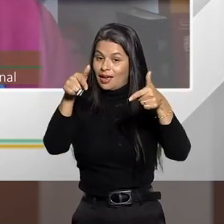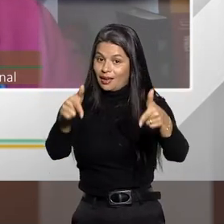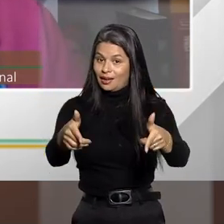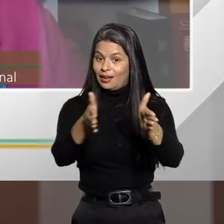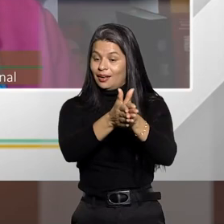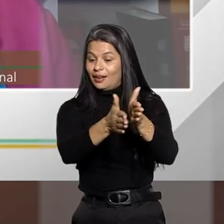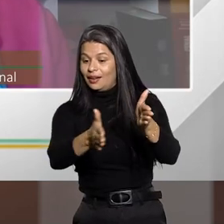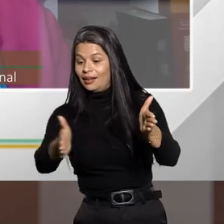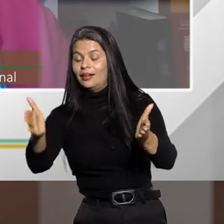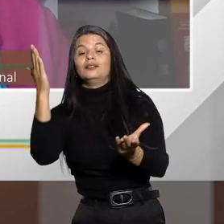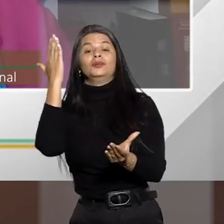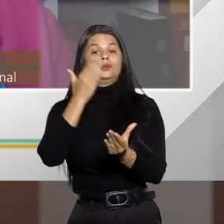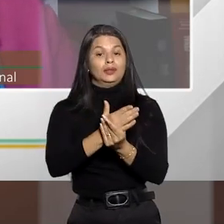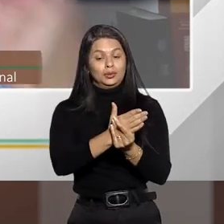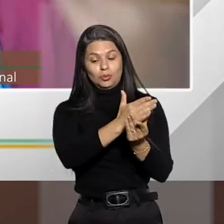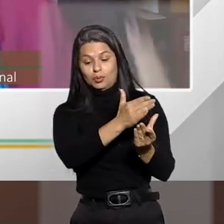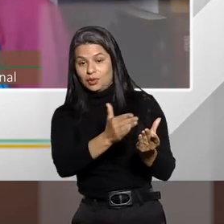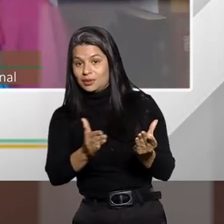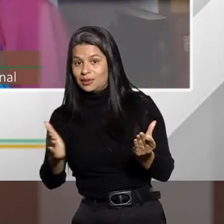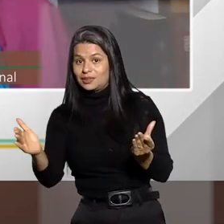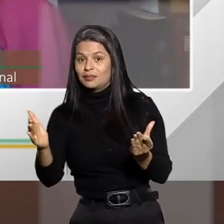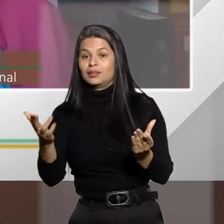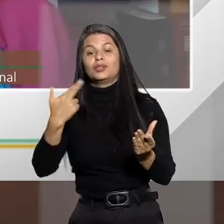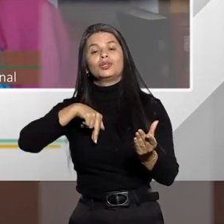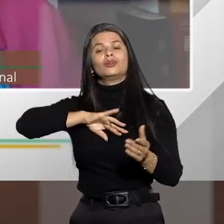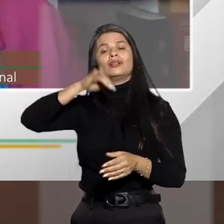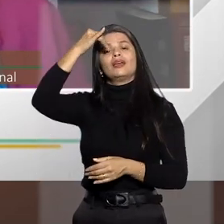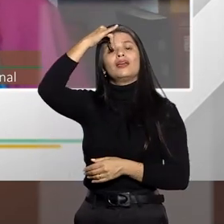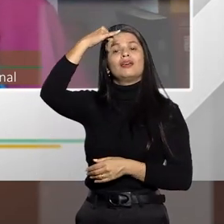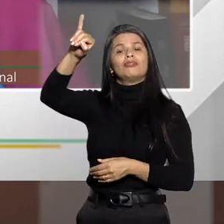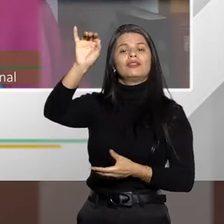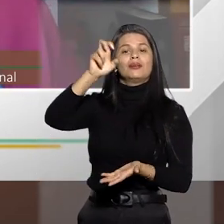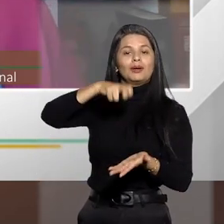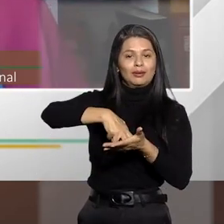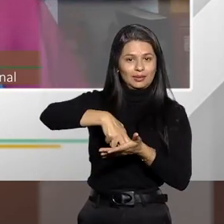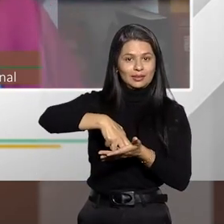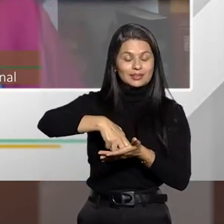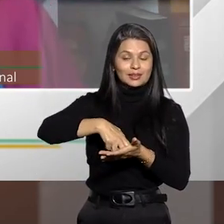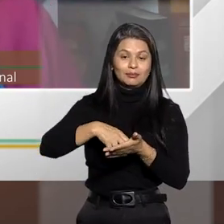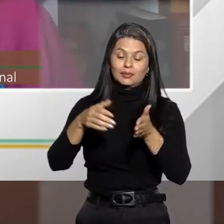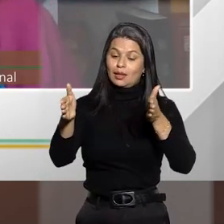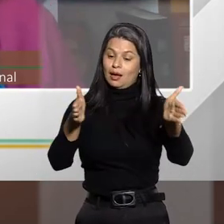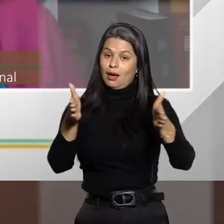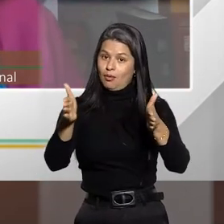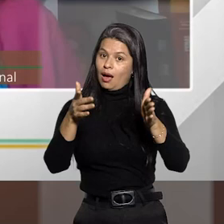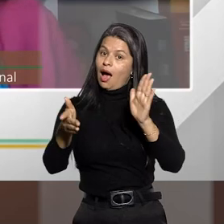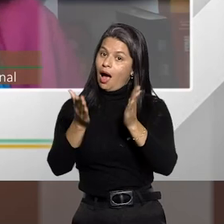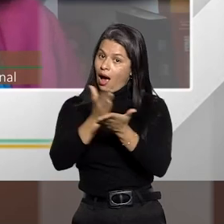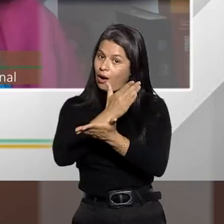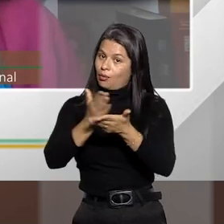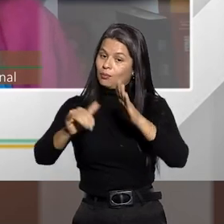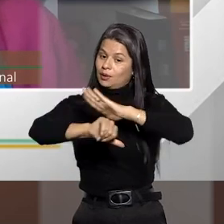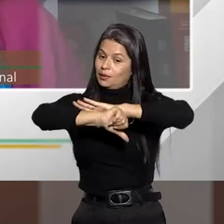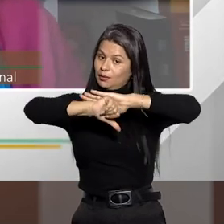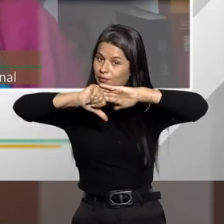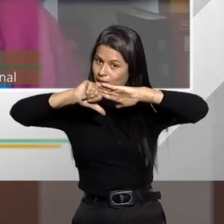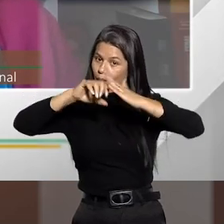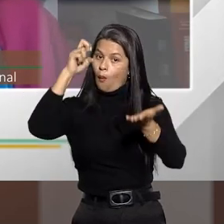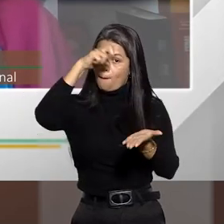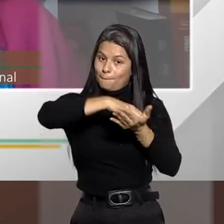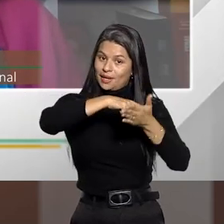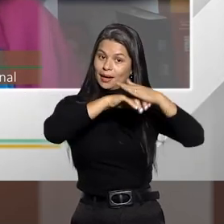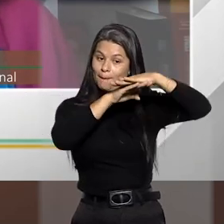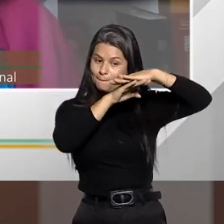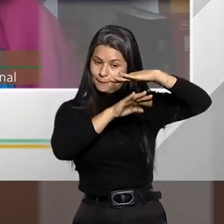forma a que nós evitemos a condenação. Então, ele, naquelas infrações com pena mínima de